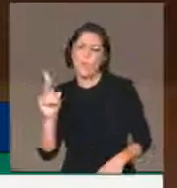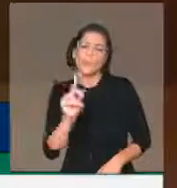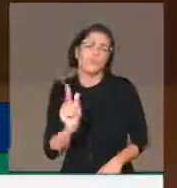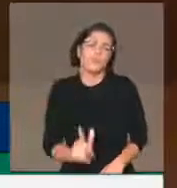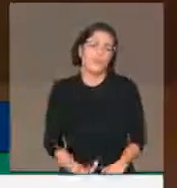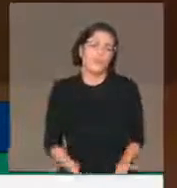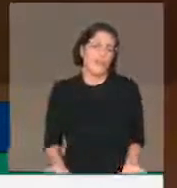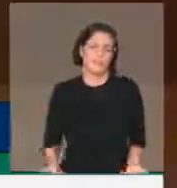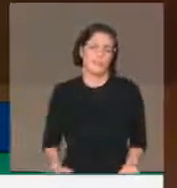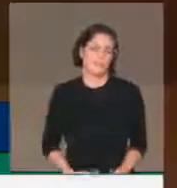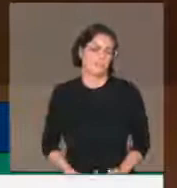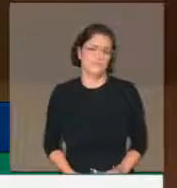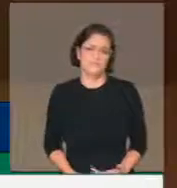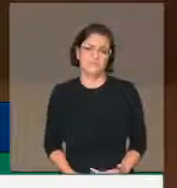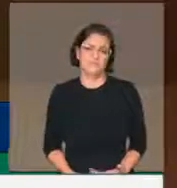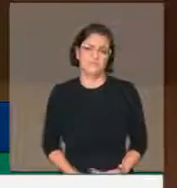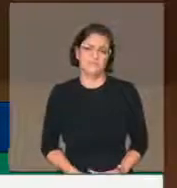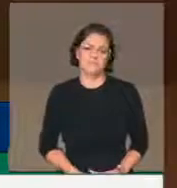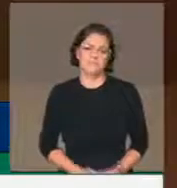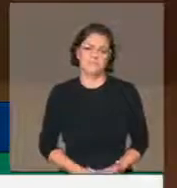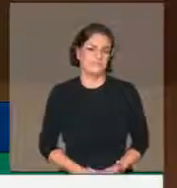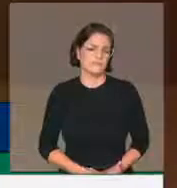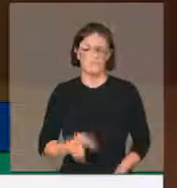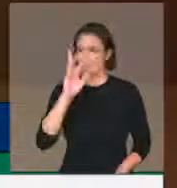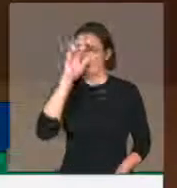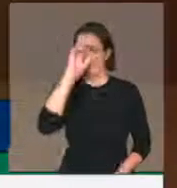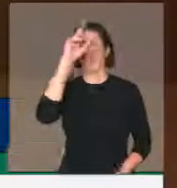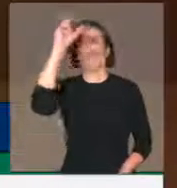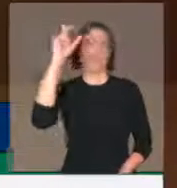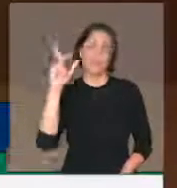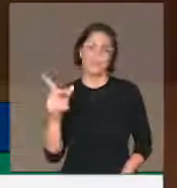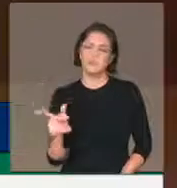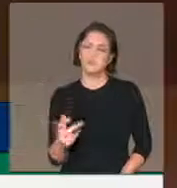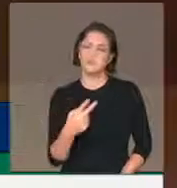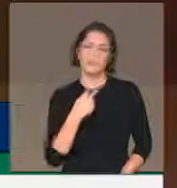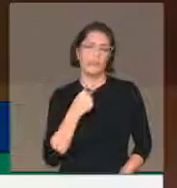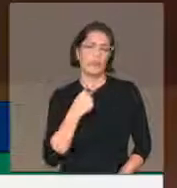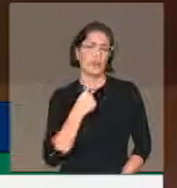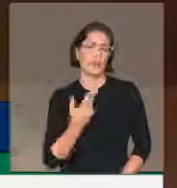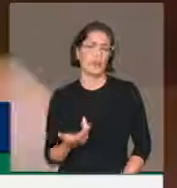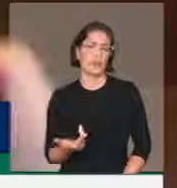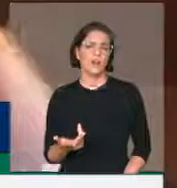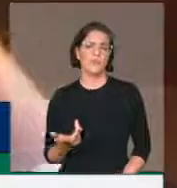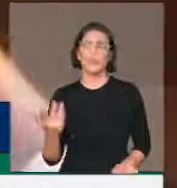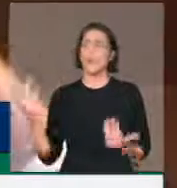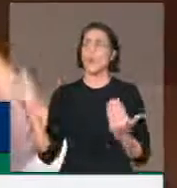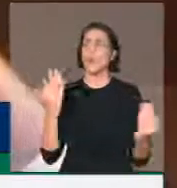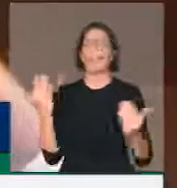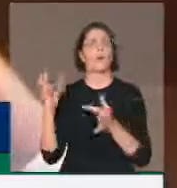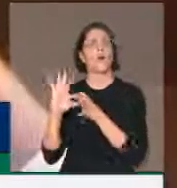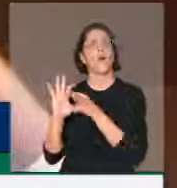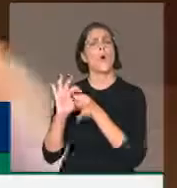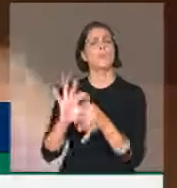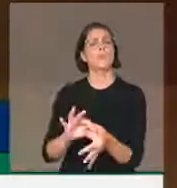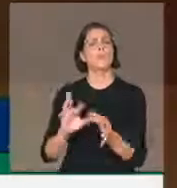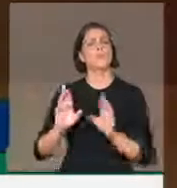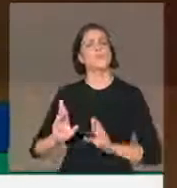É um equívoco grave fazer isso. Não há sentido em se comparar essas